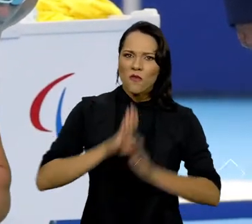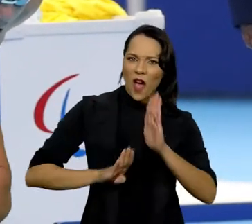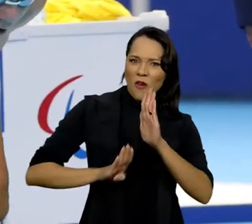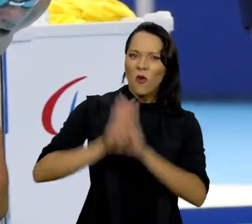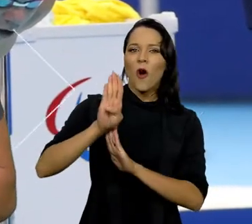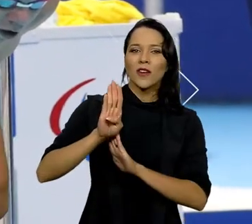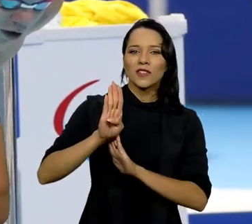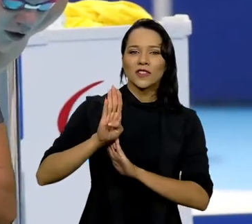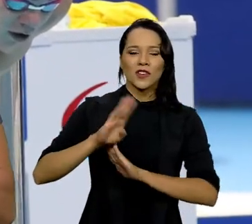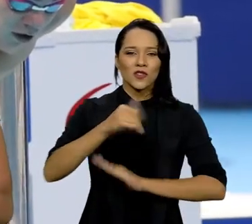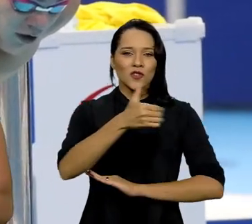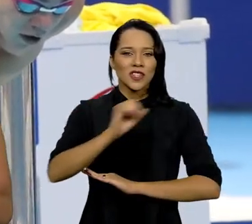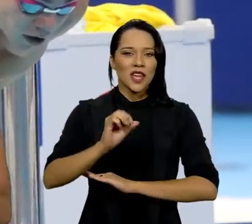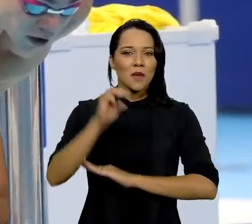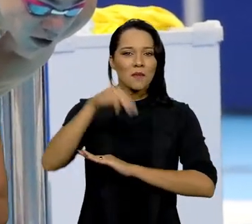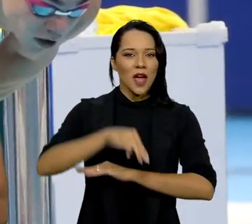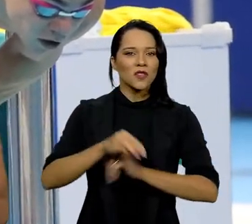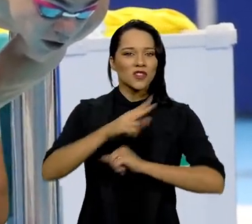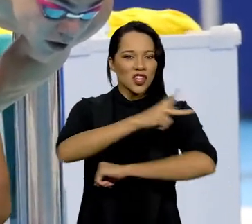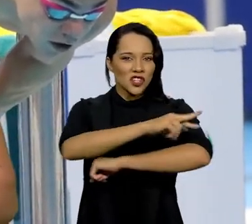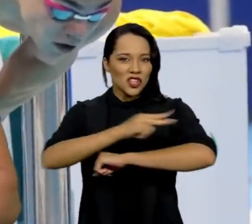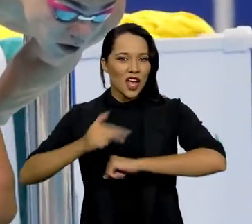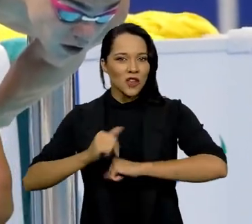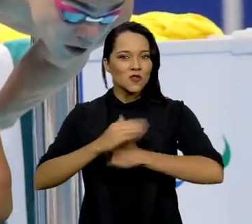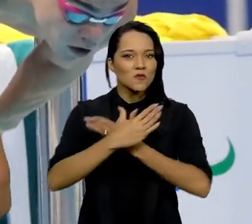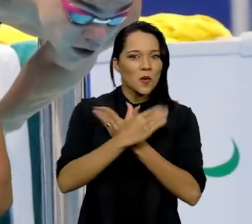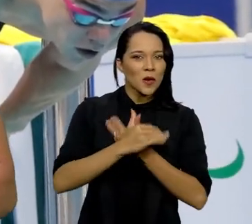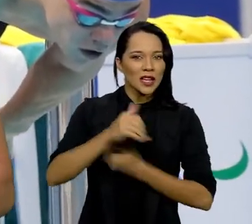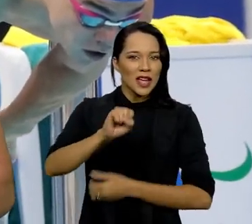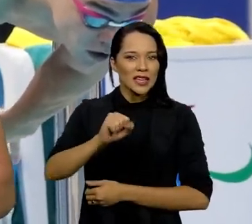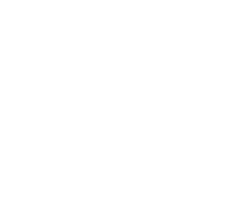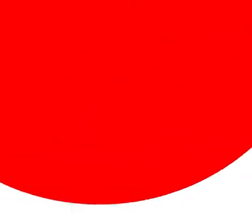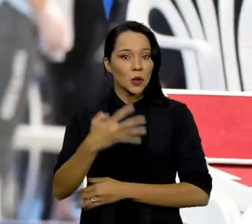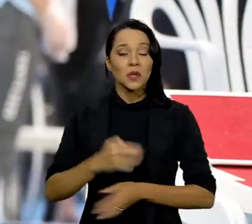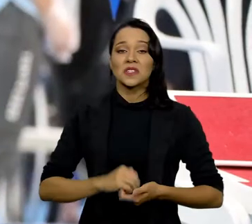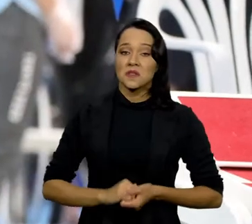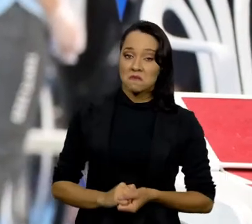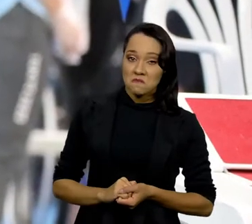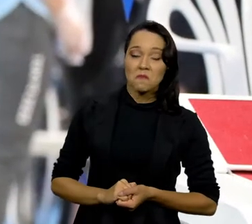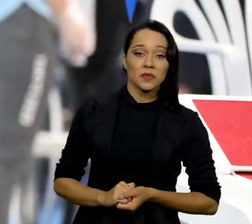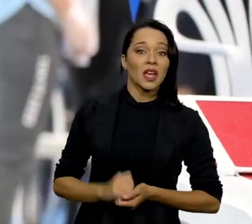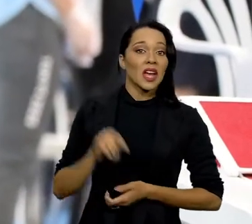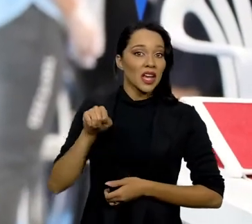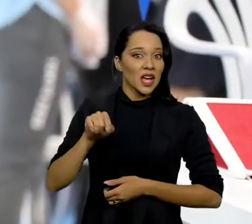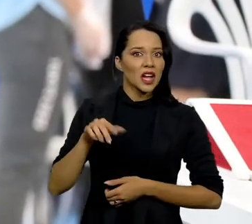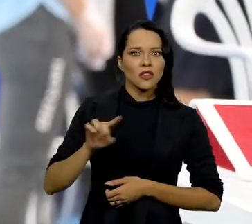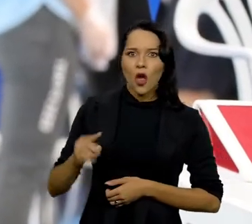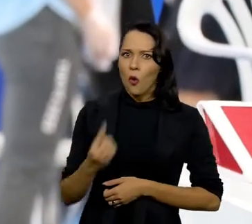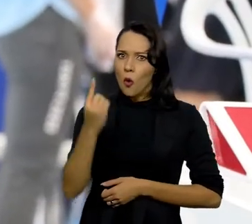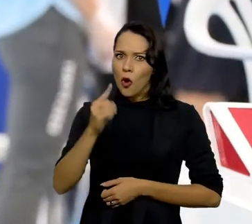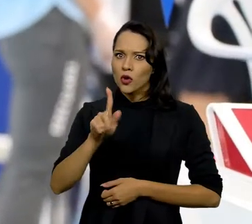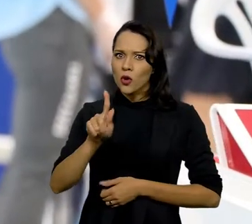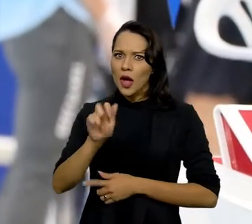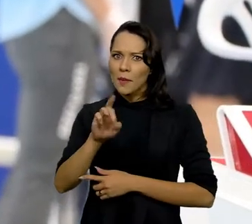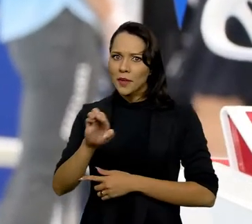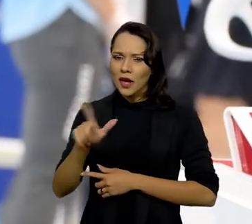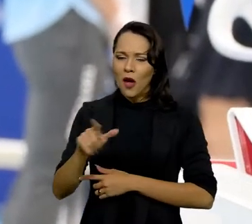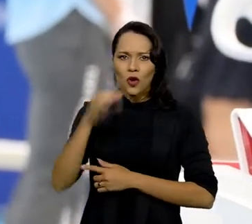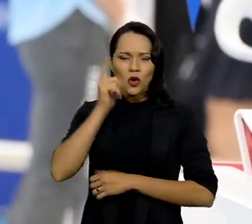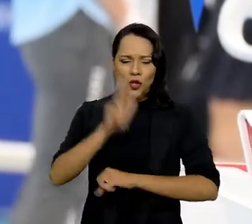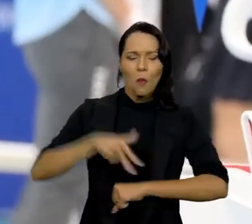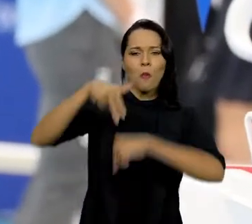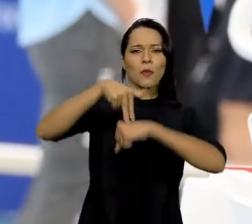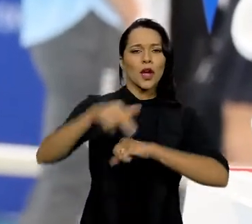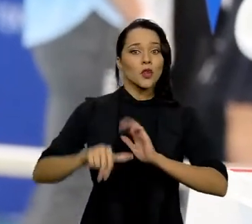novo recorde dos 100 metros borboleta classe S14. E olha, o Bandeira não é o único Gabriel que subiu no